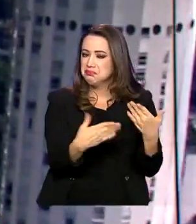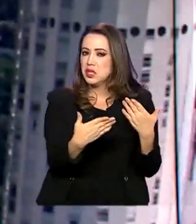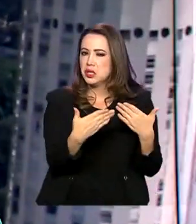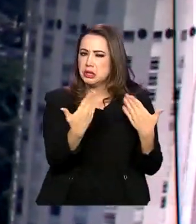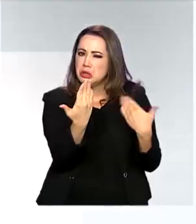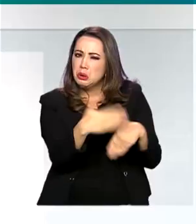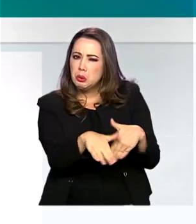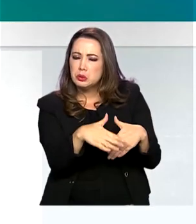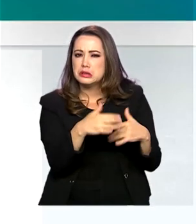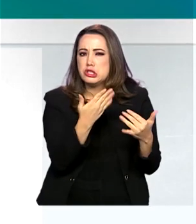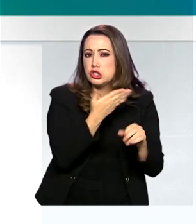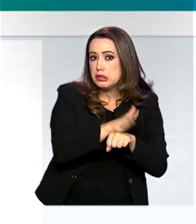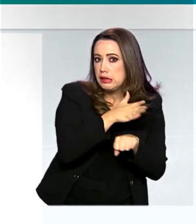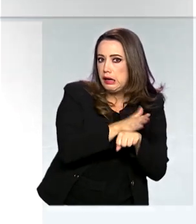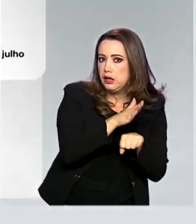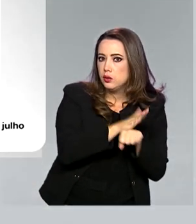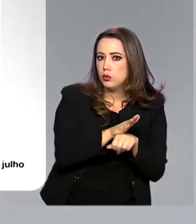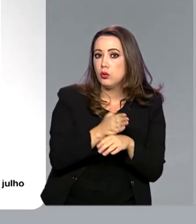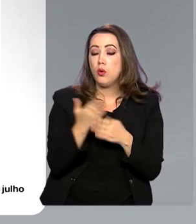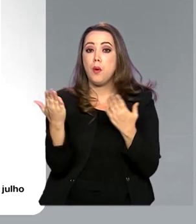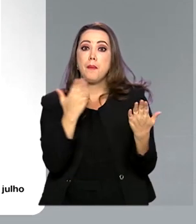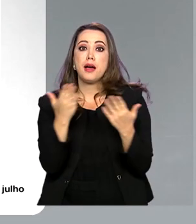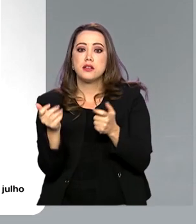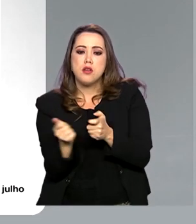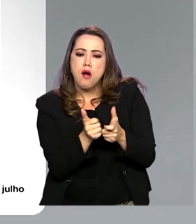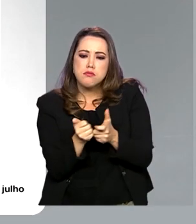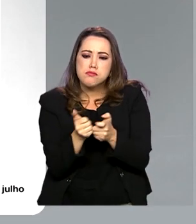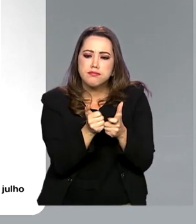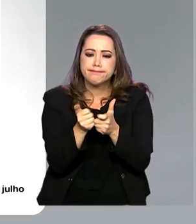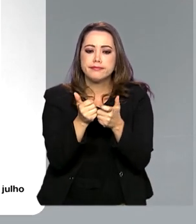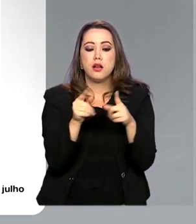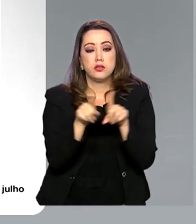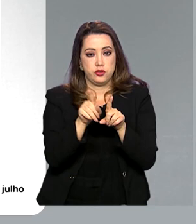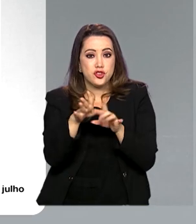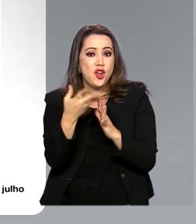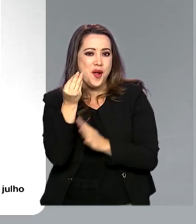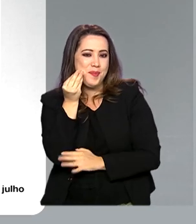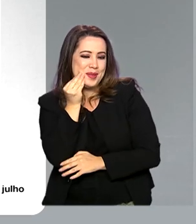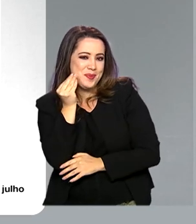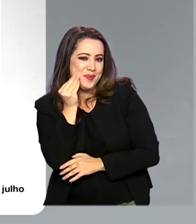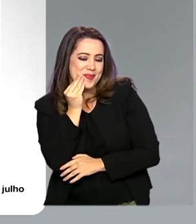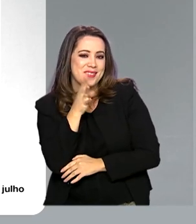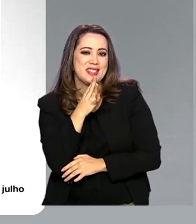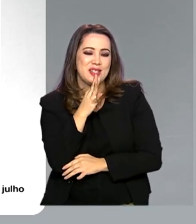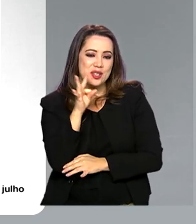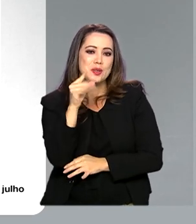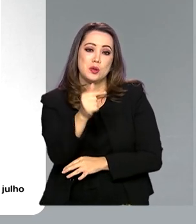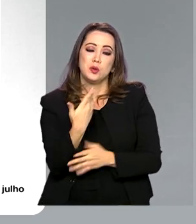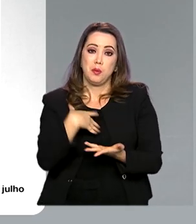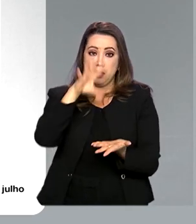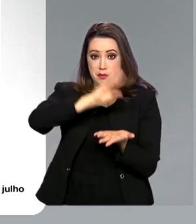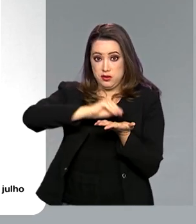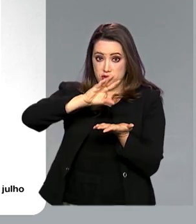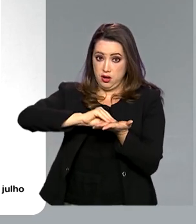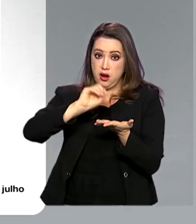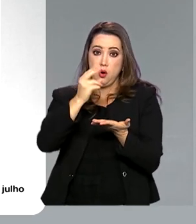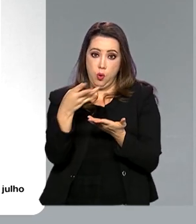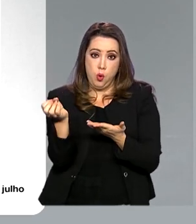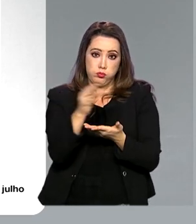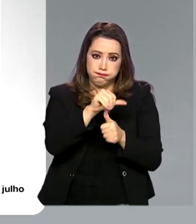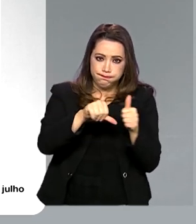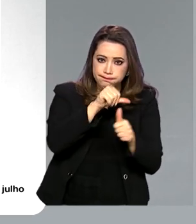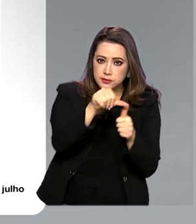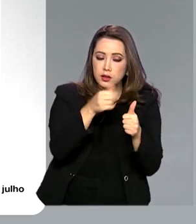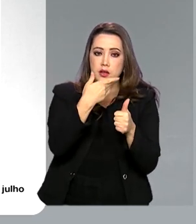simulado usa o formato de jogos para ajudar o estudante a testar os conhecimentos. Para baixar ou atualizar o aplicativo do Enem, basta